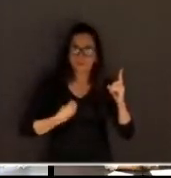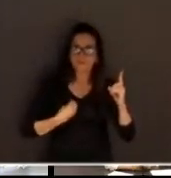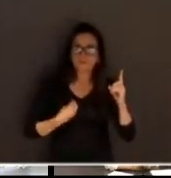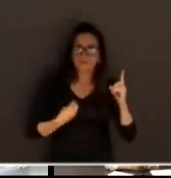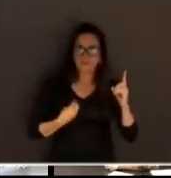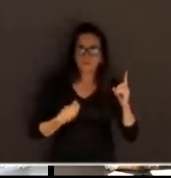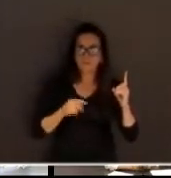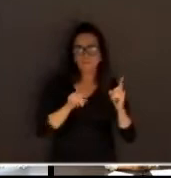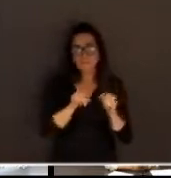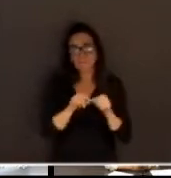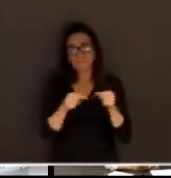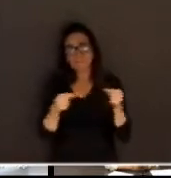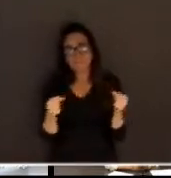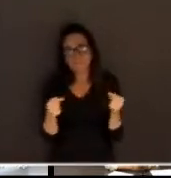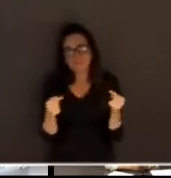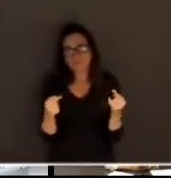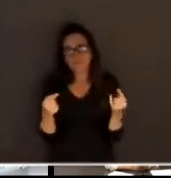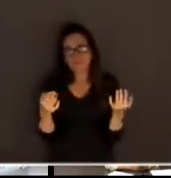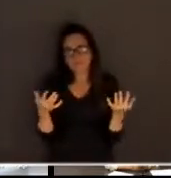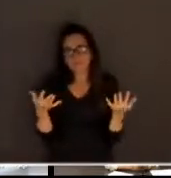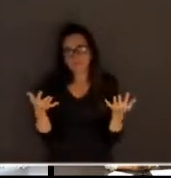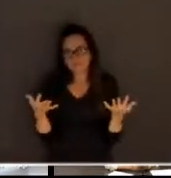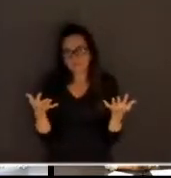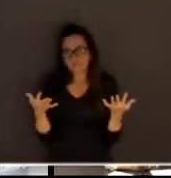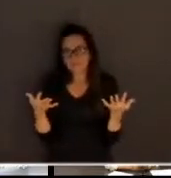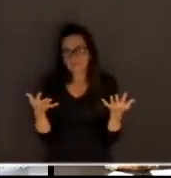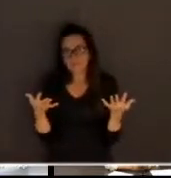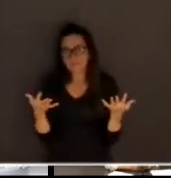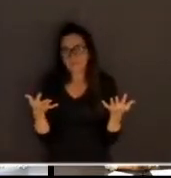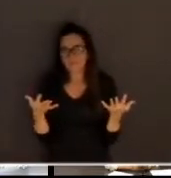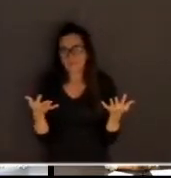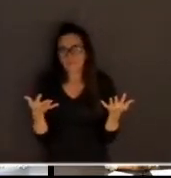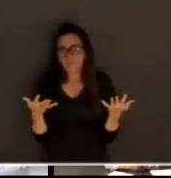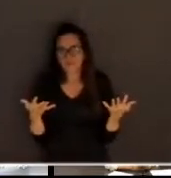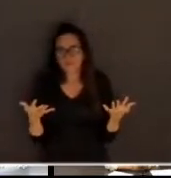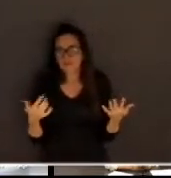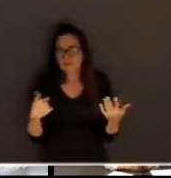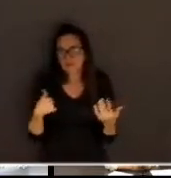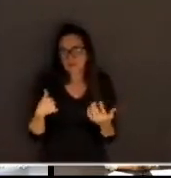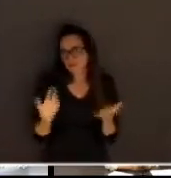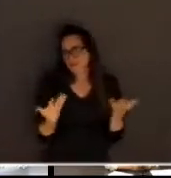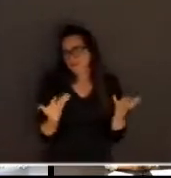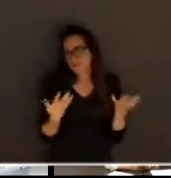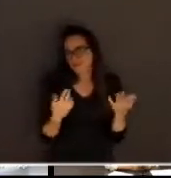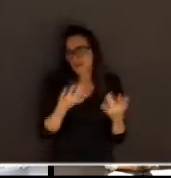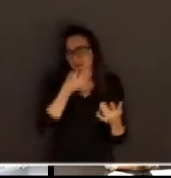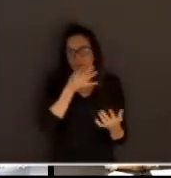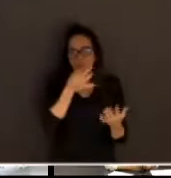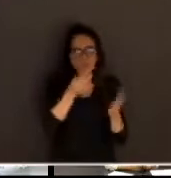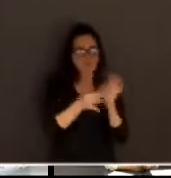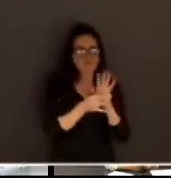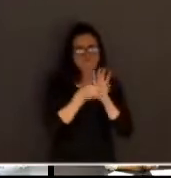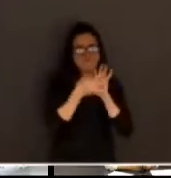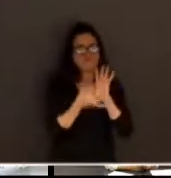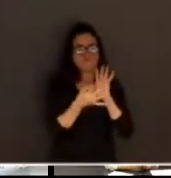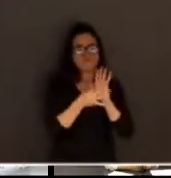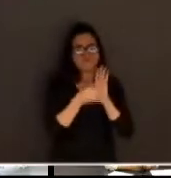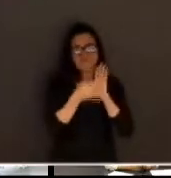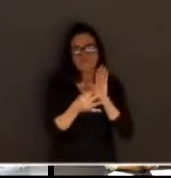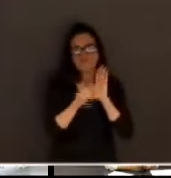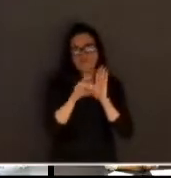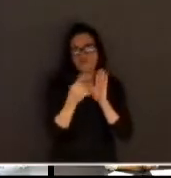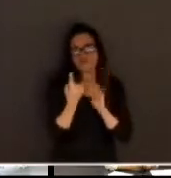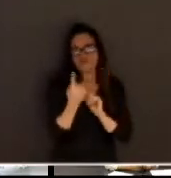Mas, o fato é que eu sou absolutamente vencido nisso. Eu que eu não sou um voto minoritário, acho que eu sou um voto unitário. Só eu penso assim.